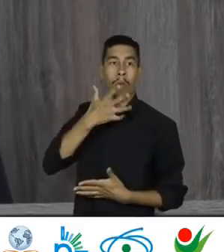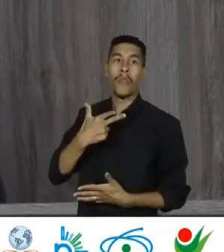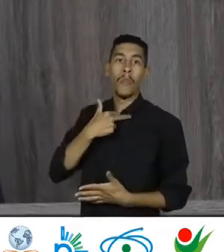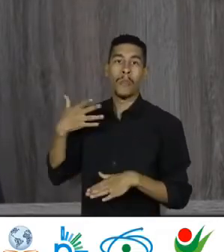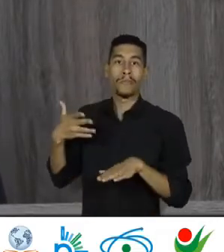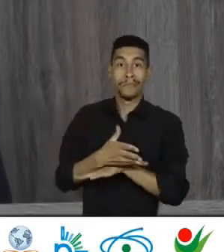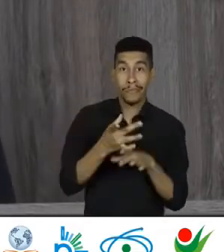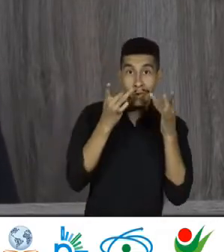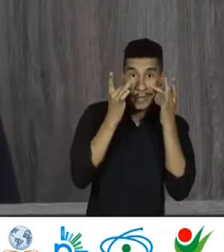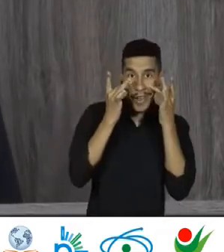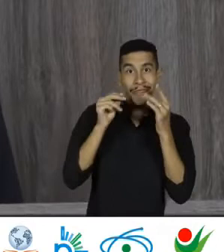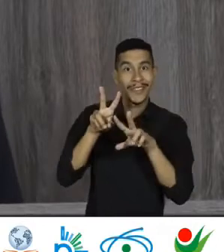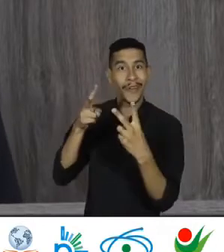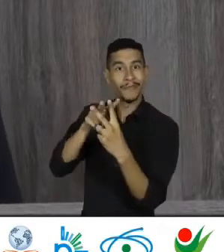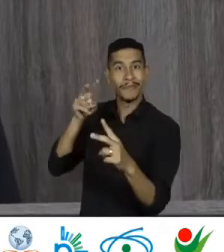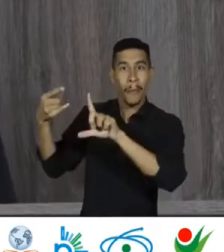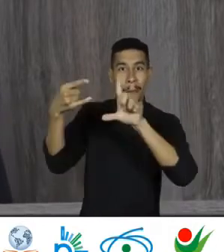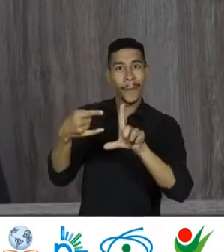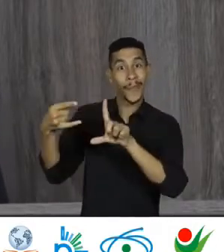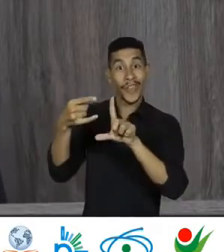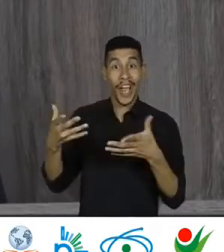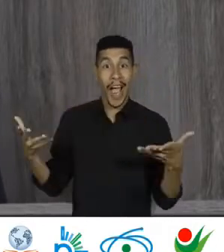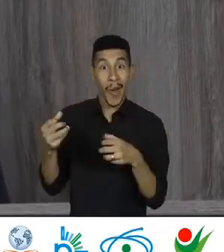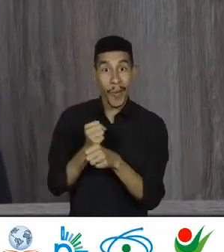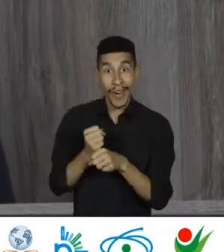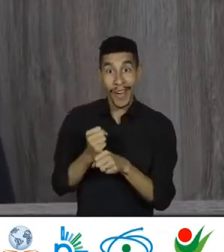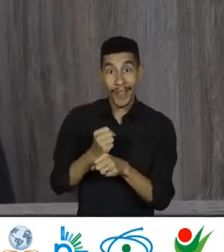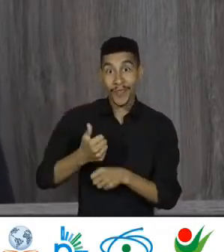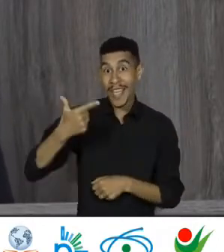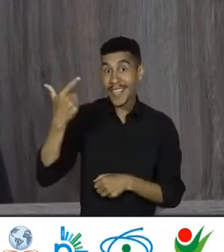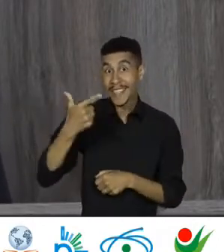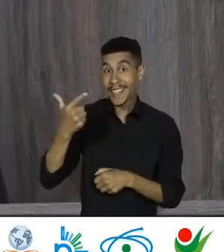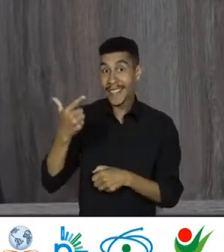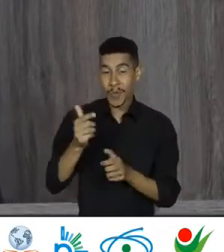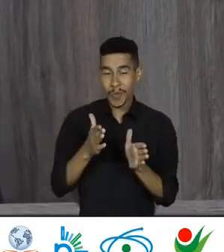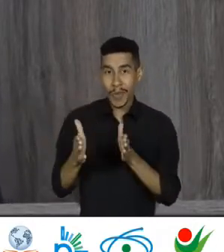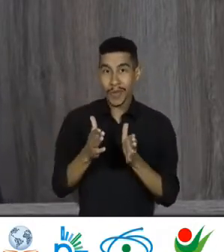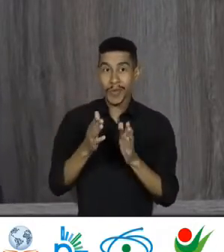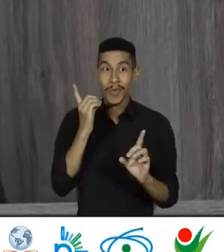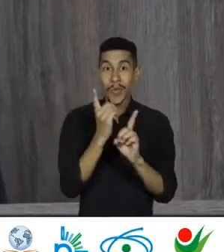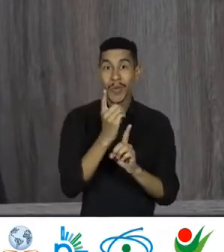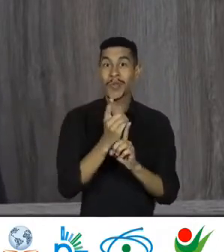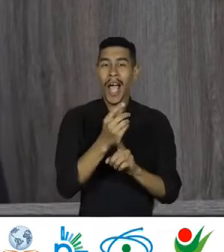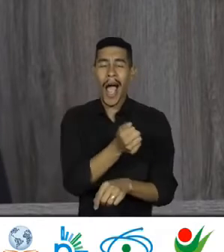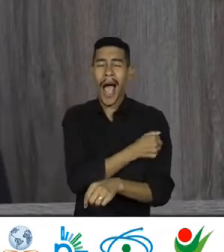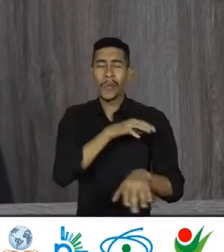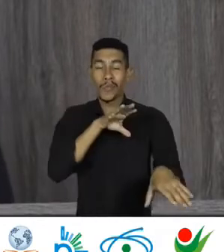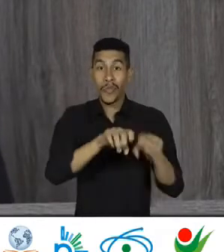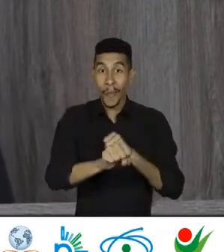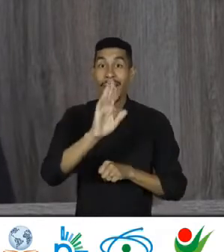Este ano nós teremos a segunda edição do Encontro dos Egressos do PPGE